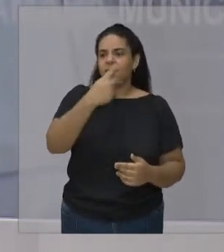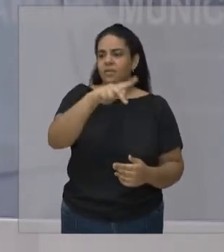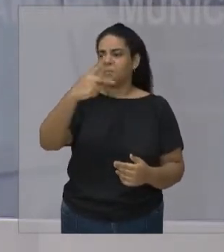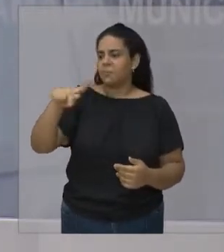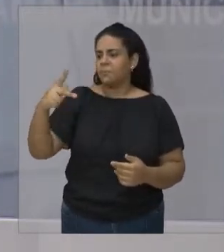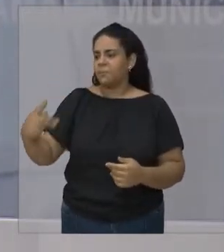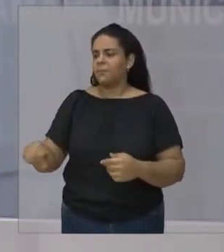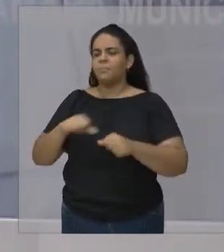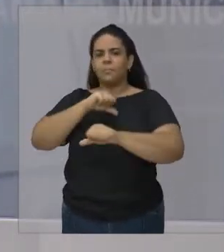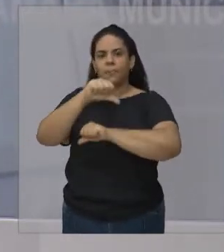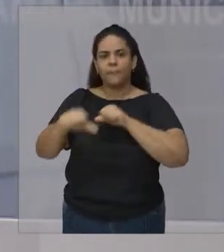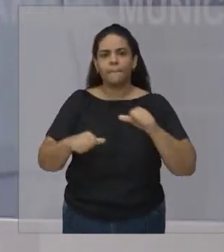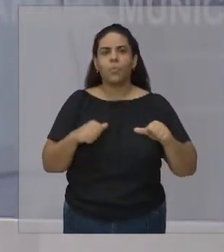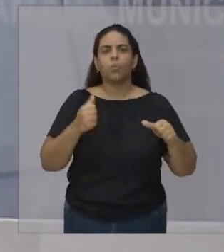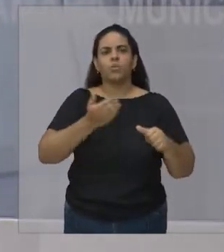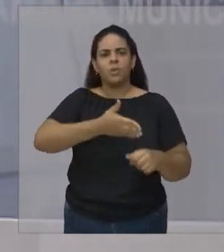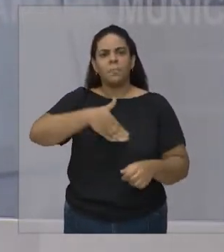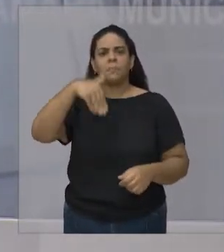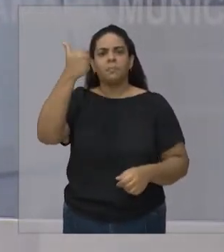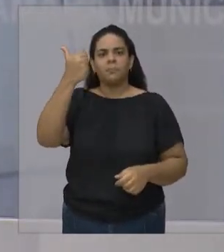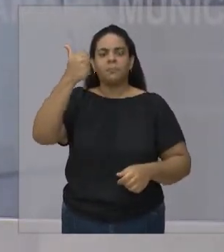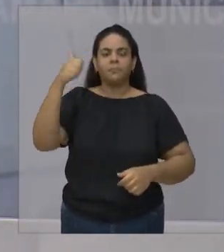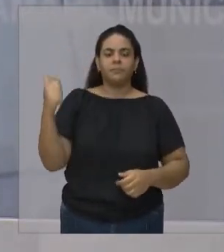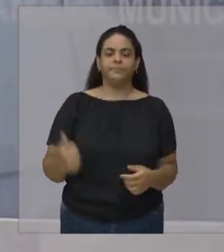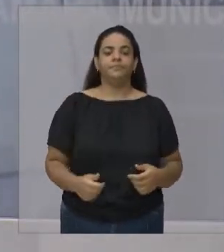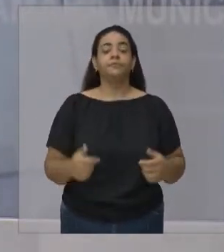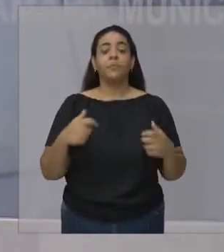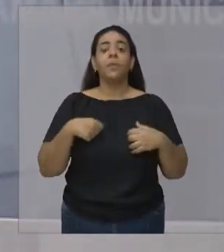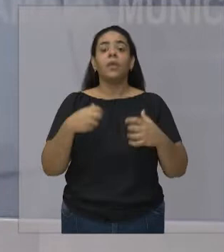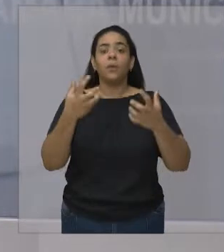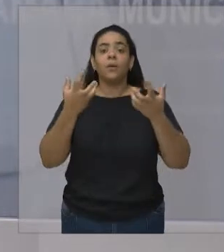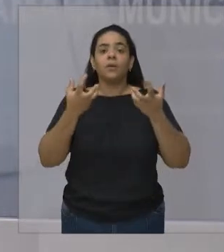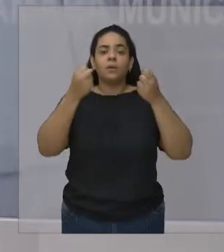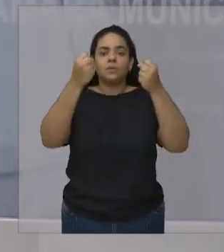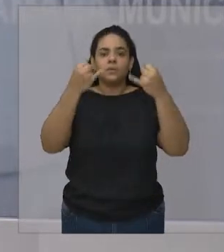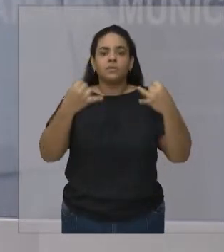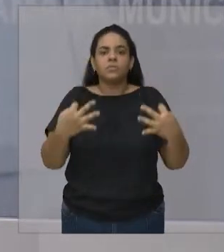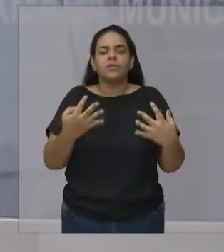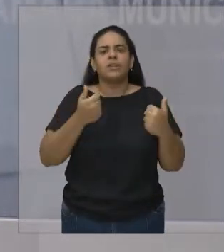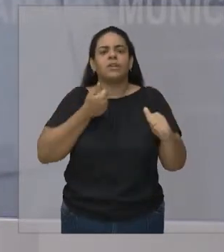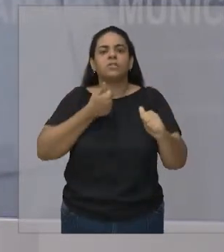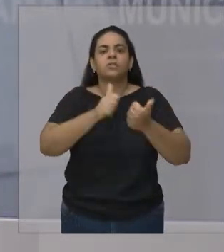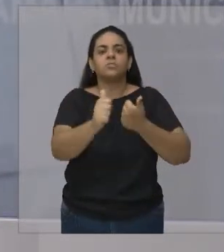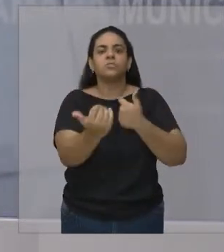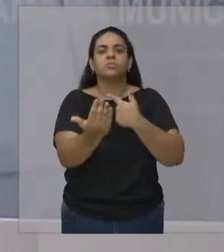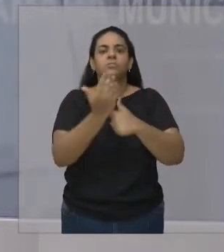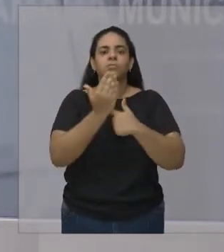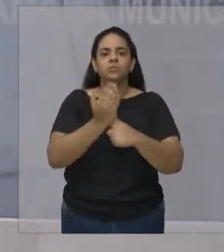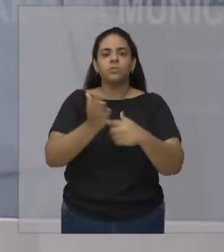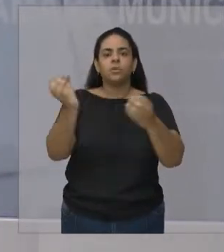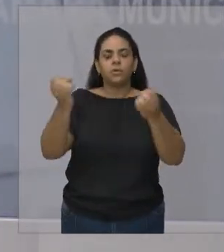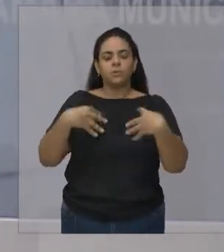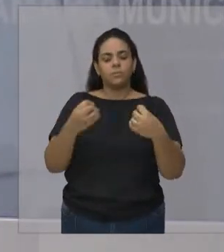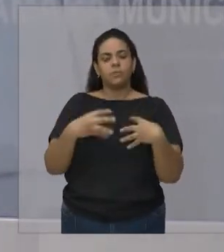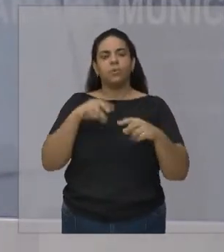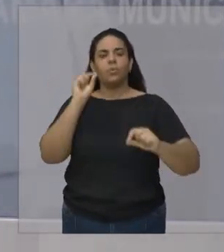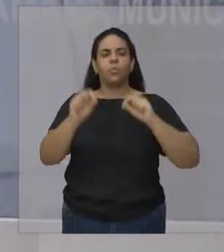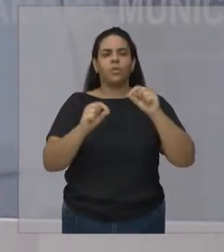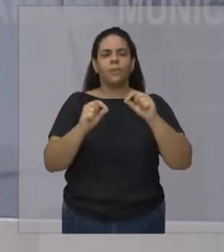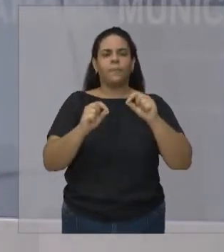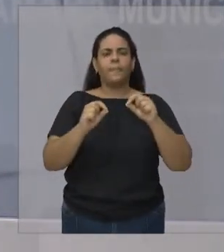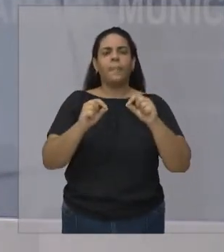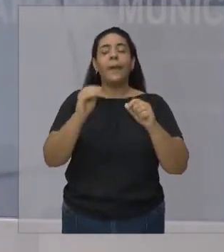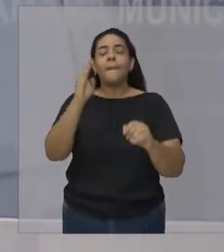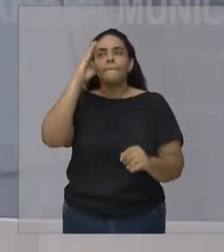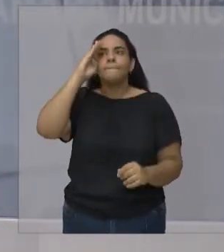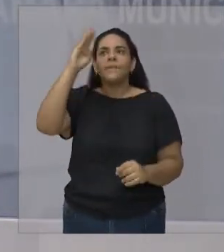compartilhar um pouquinho com vocês Do que o esporte me ensinou Mas acima de tudo Não é medalha Não